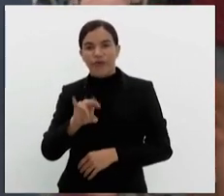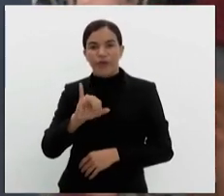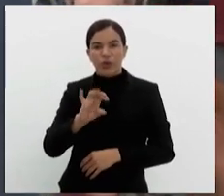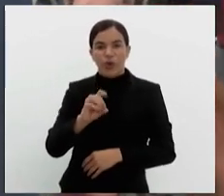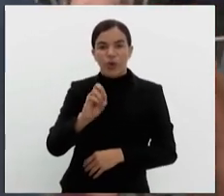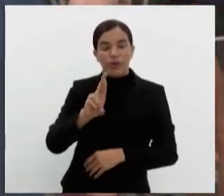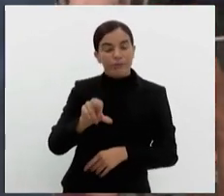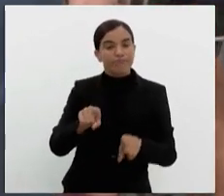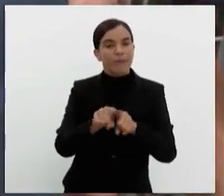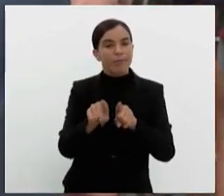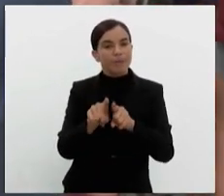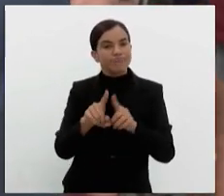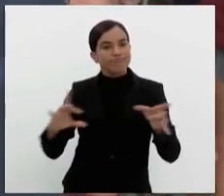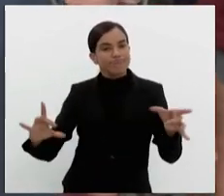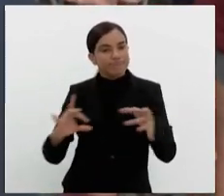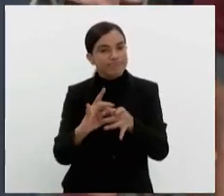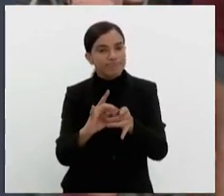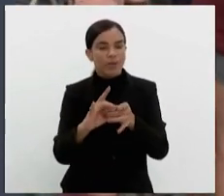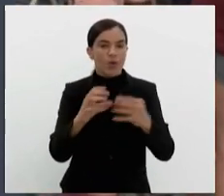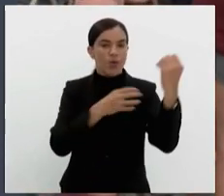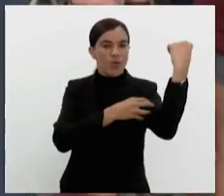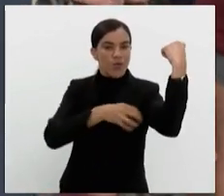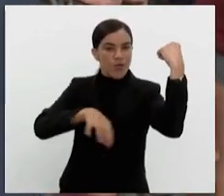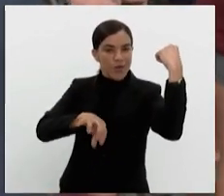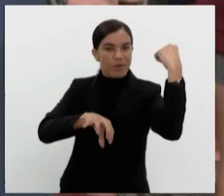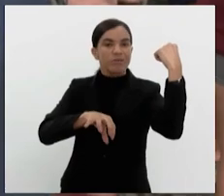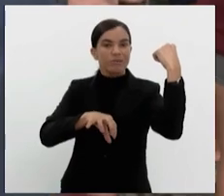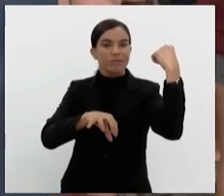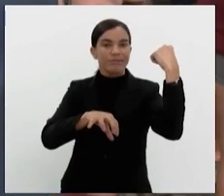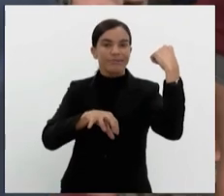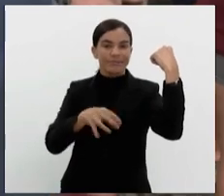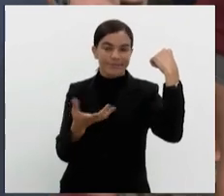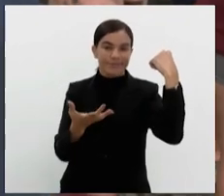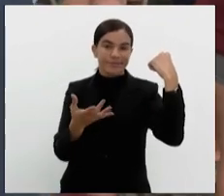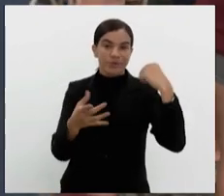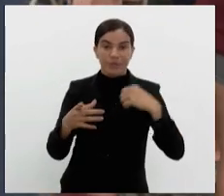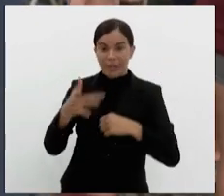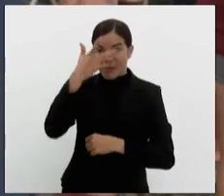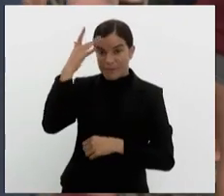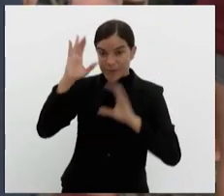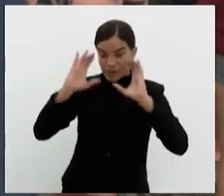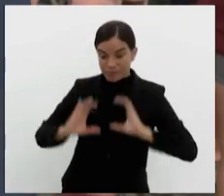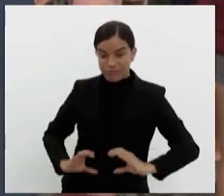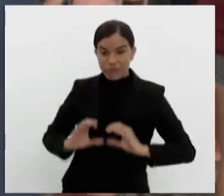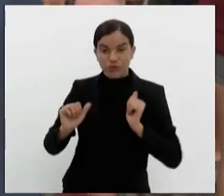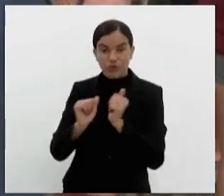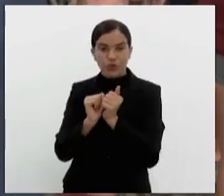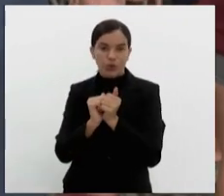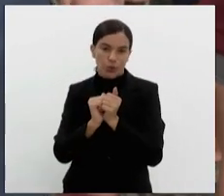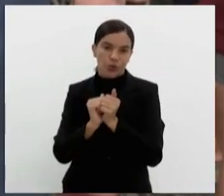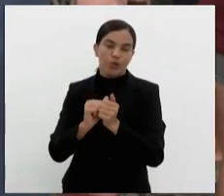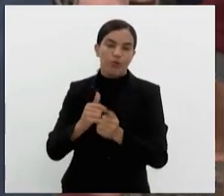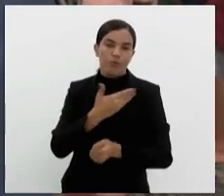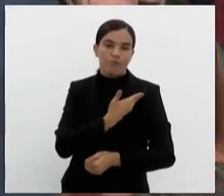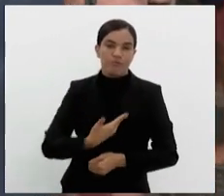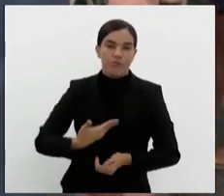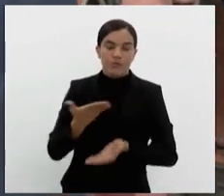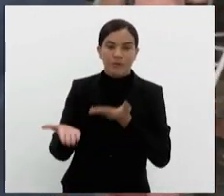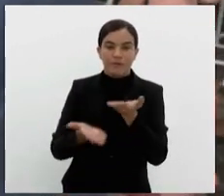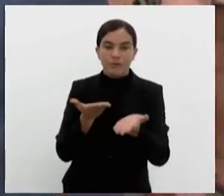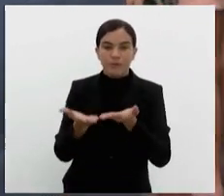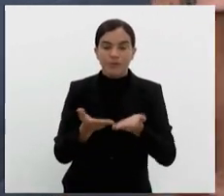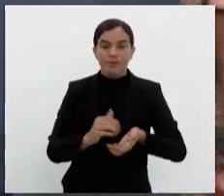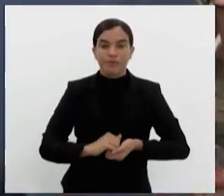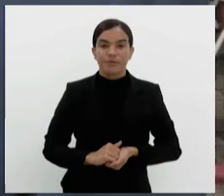vínculo, esse empoderamento, né, do cidadão perante os órgãos públicos. Doutor, por que a